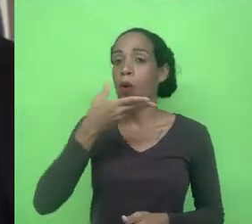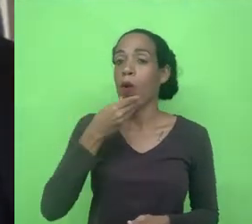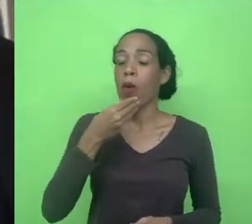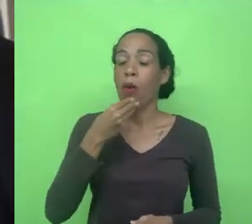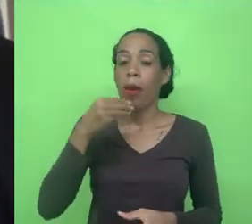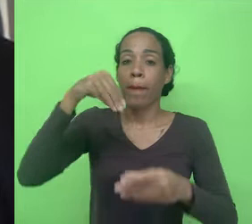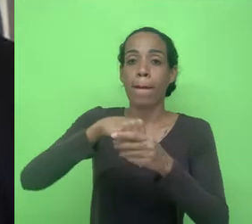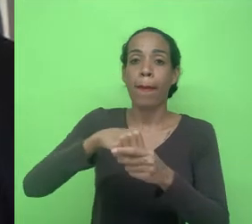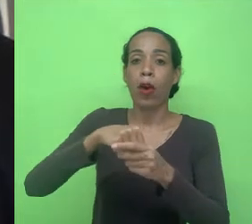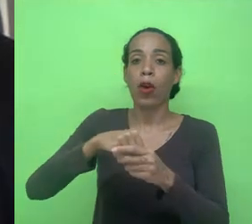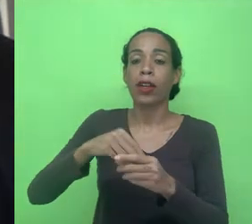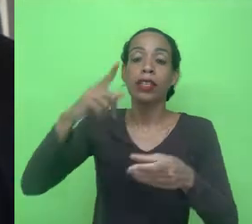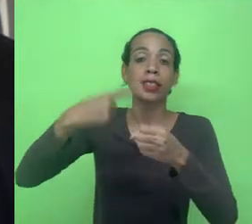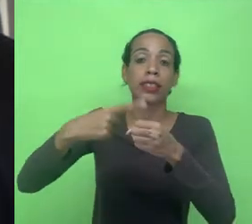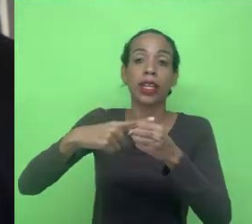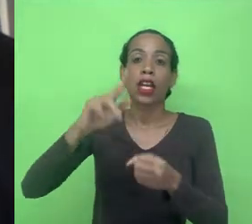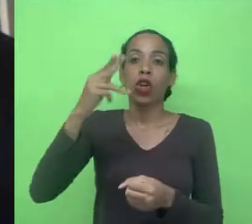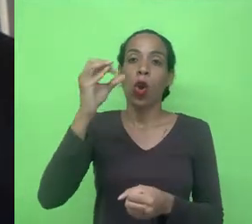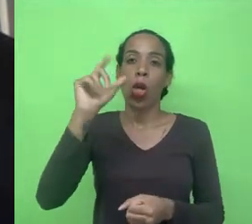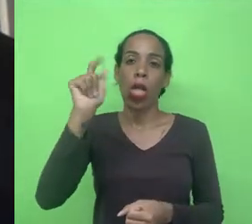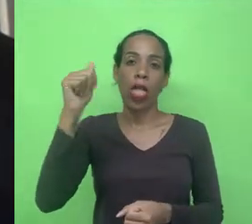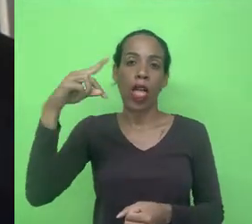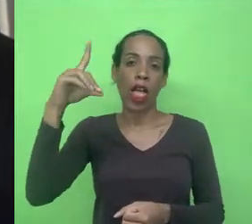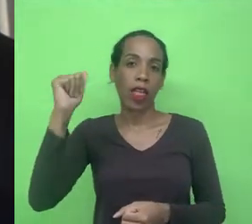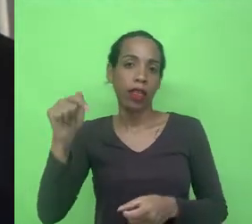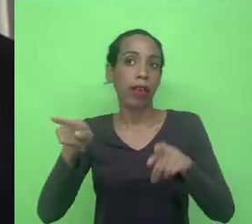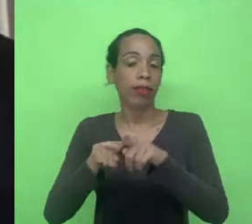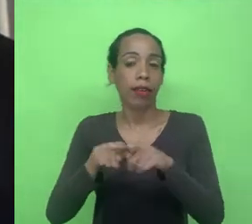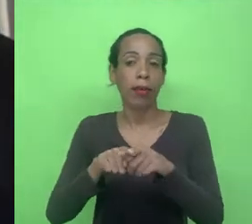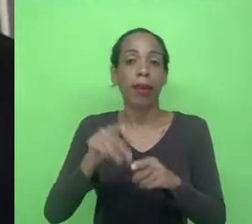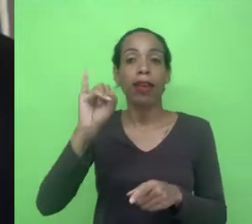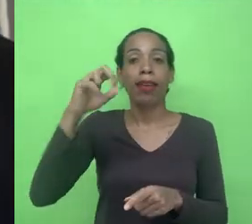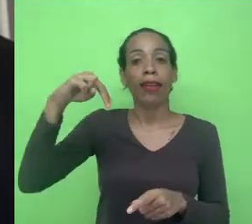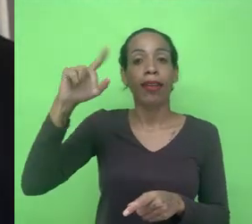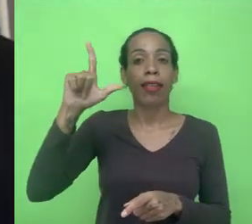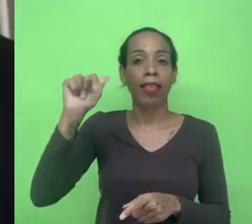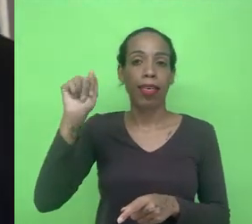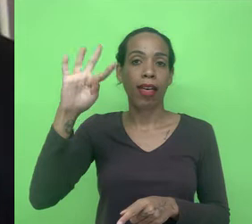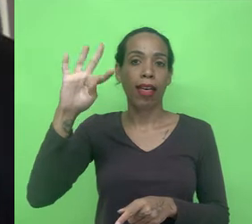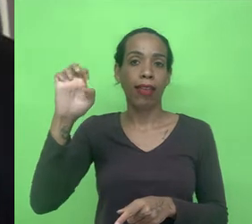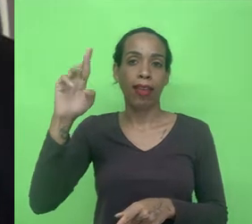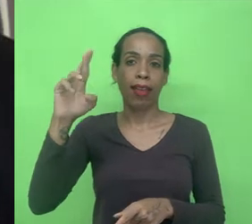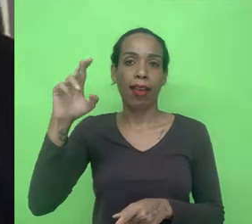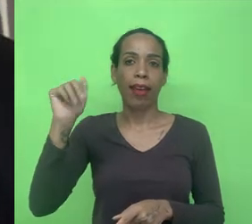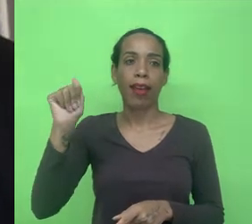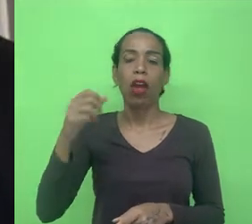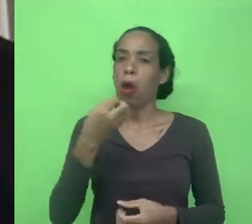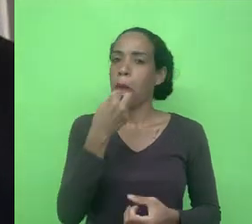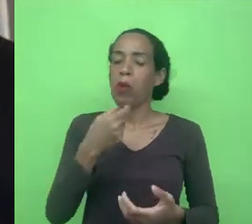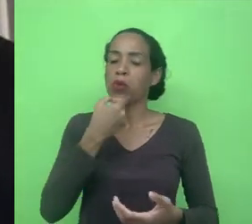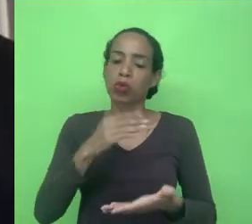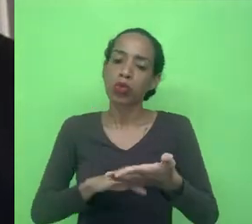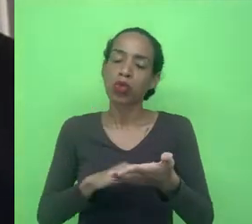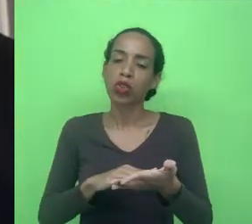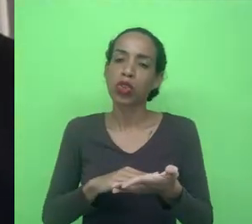e da Holanda. E eles falam, o nome do livro é bem sugestivo, The Platform Society, ele fala